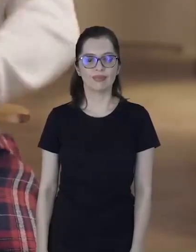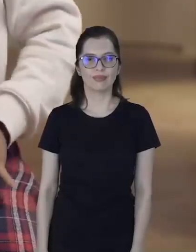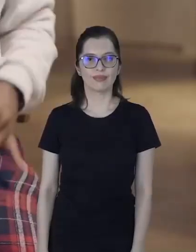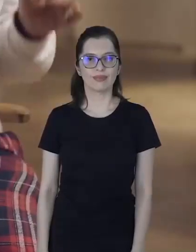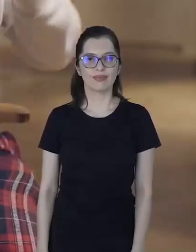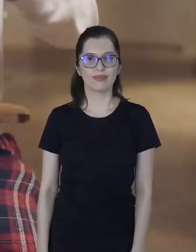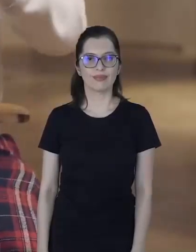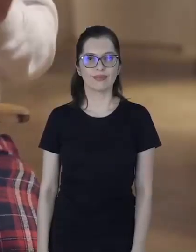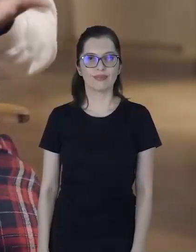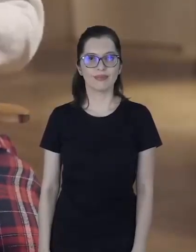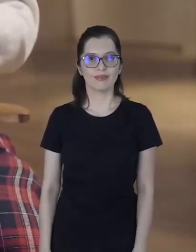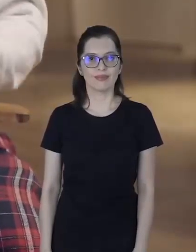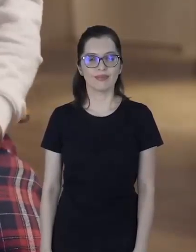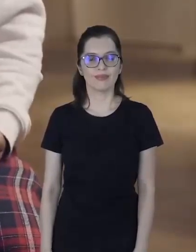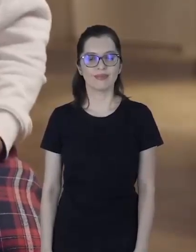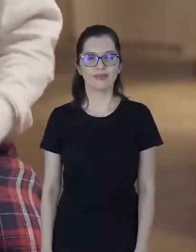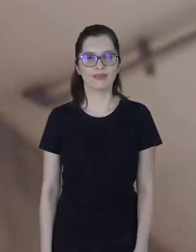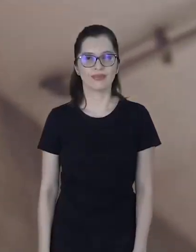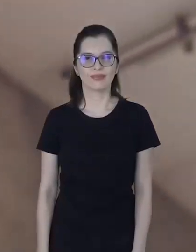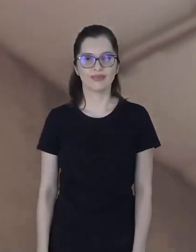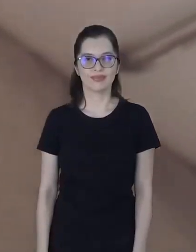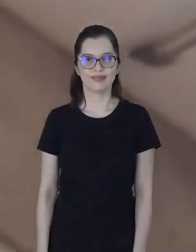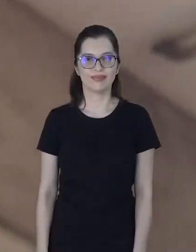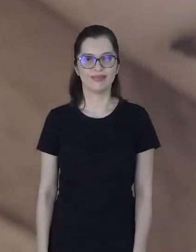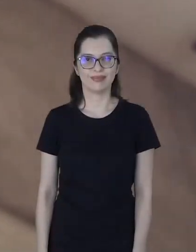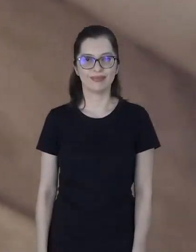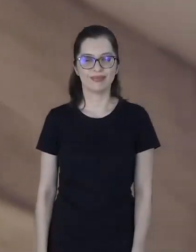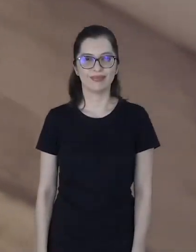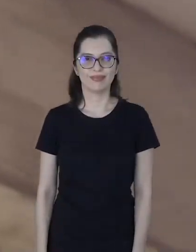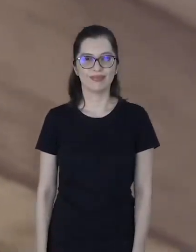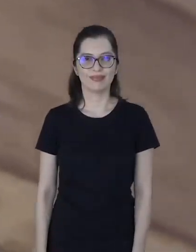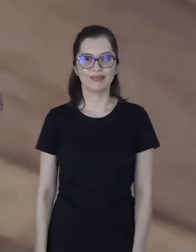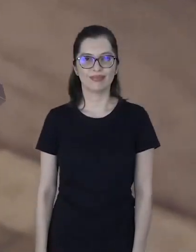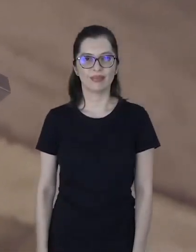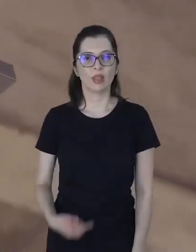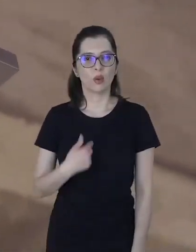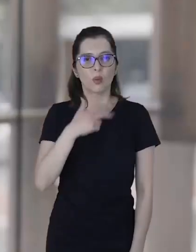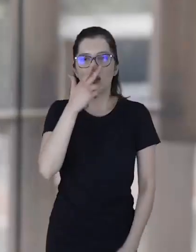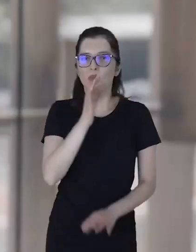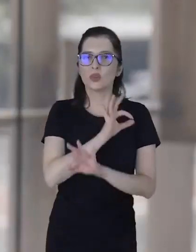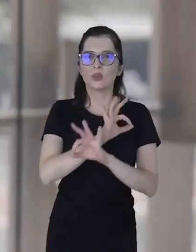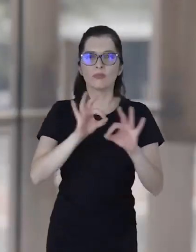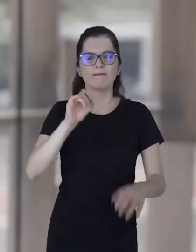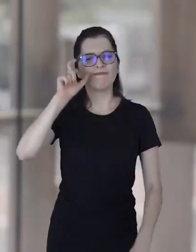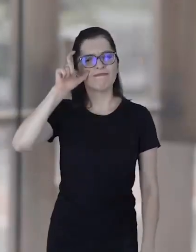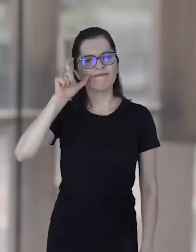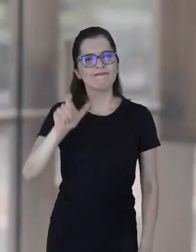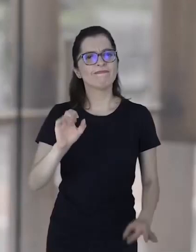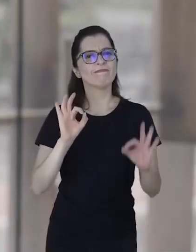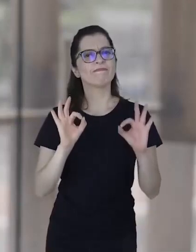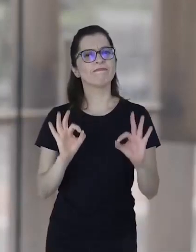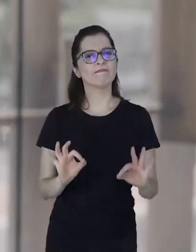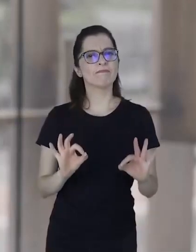de imediato. E ter sempre intérpretes, ouvintes e ou surdos. Fixados numa parede, uma seta com um bonequinho de pé e outro cadeirante. Acho ótimo, achei interessantíssimo.